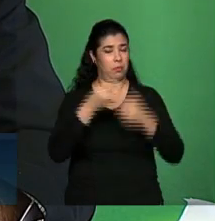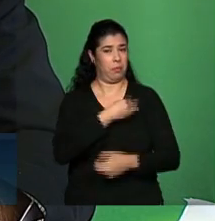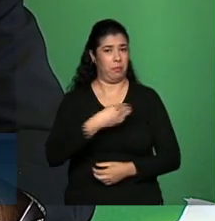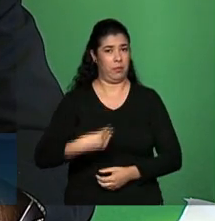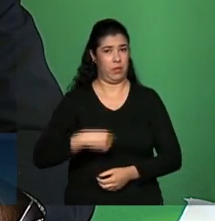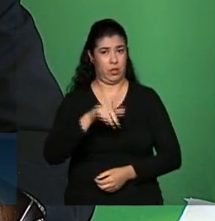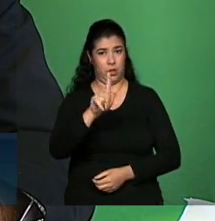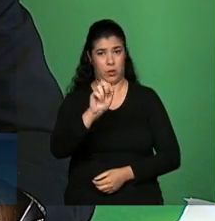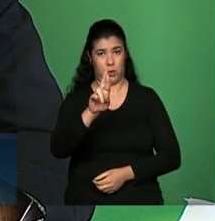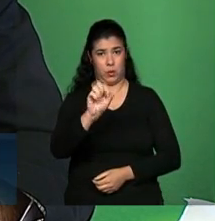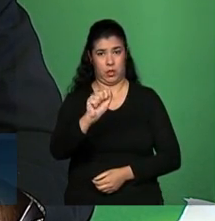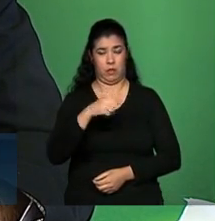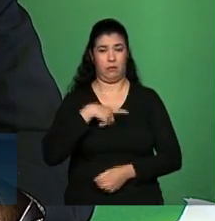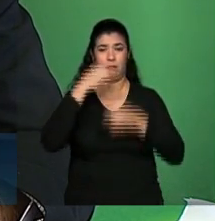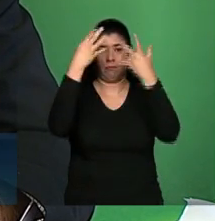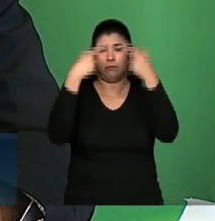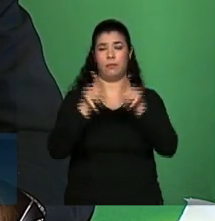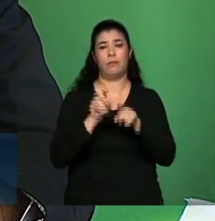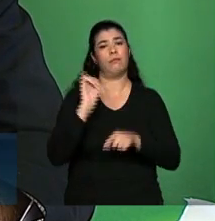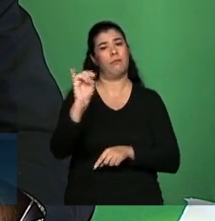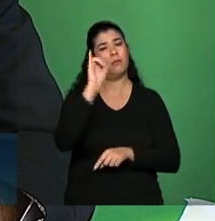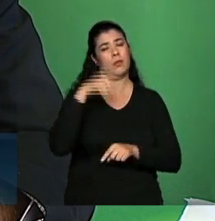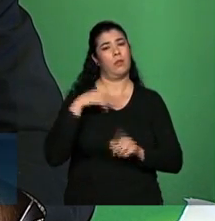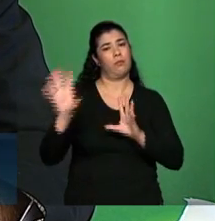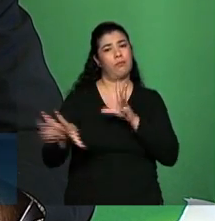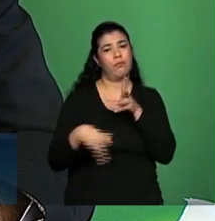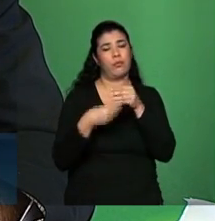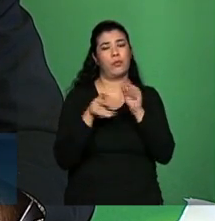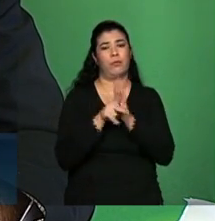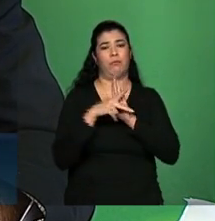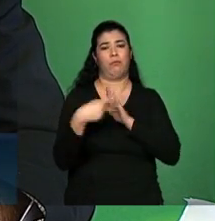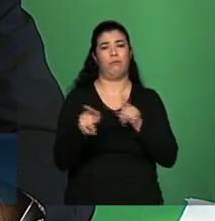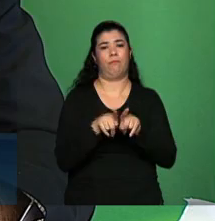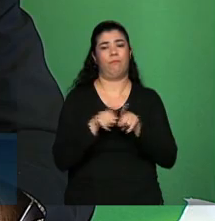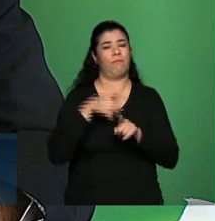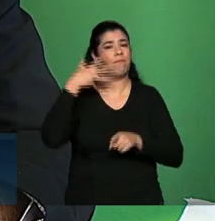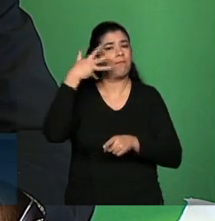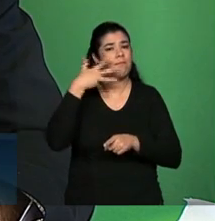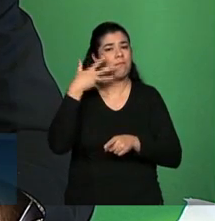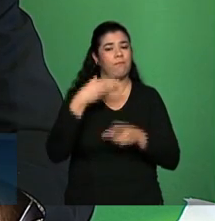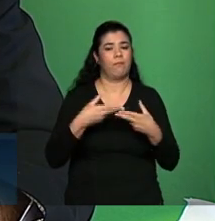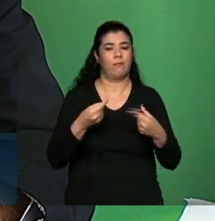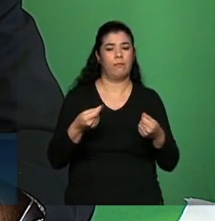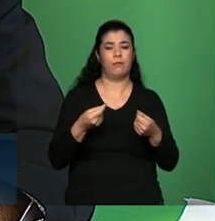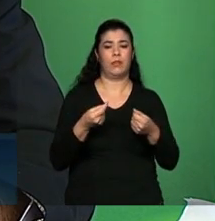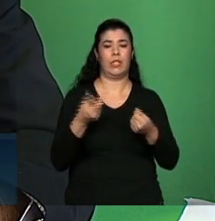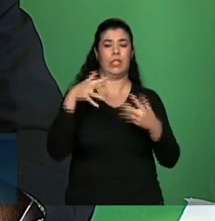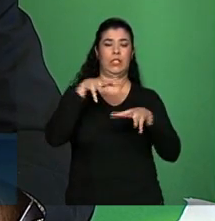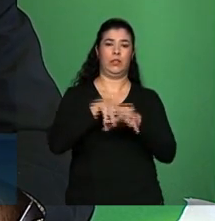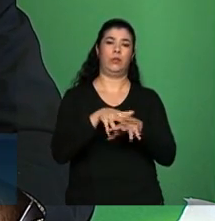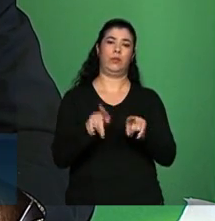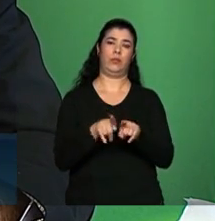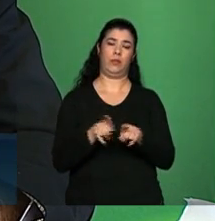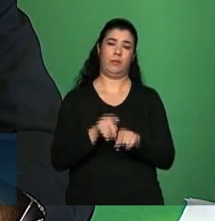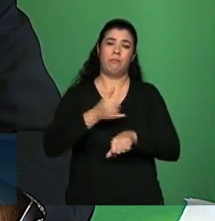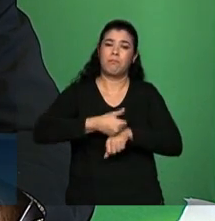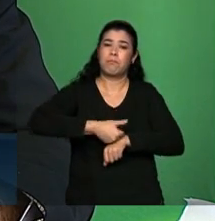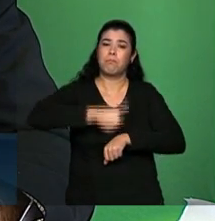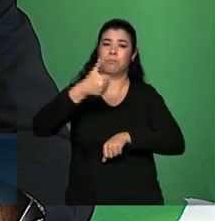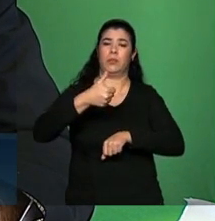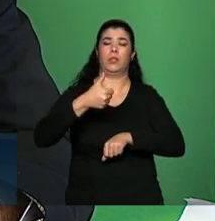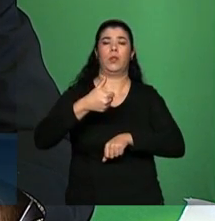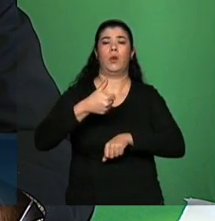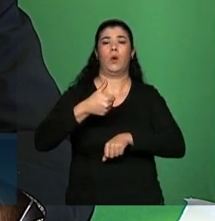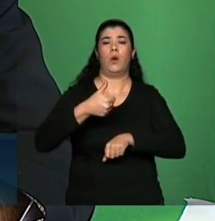Então, ela é importante para completar as políticas de inclusão, as políticas de melhora de